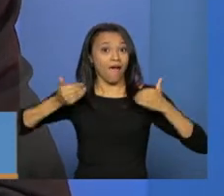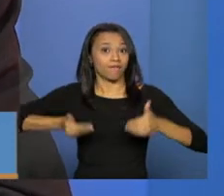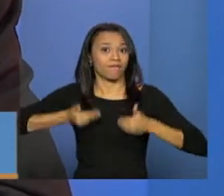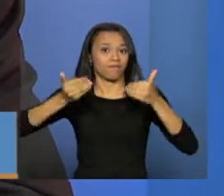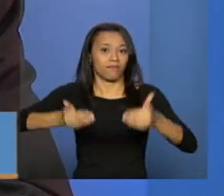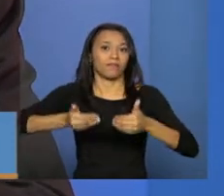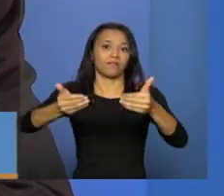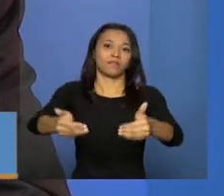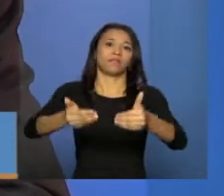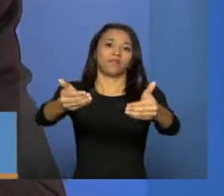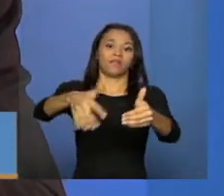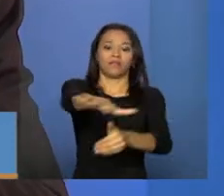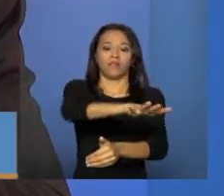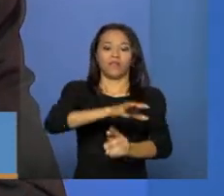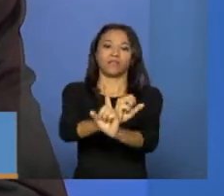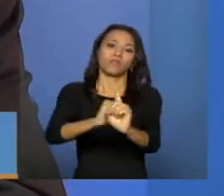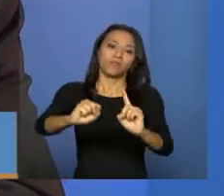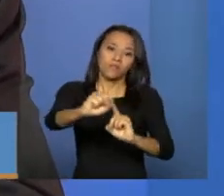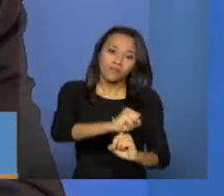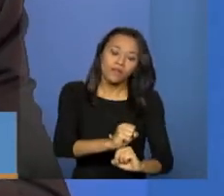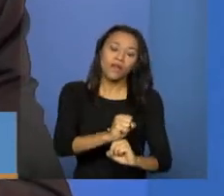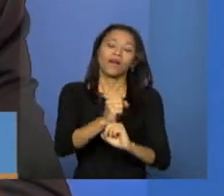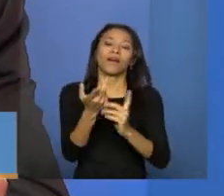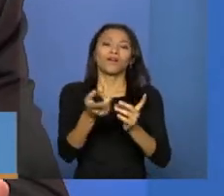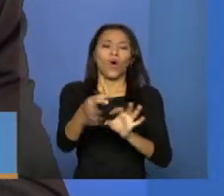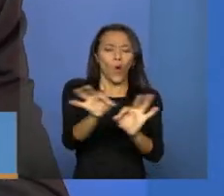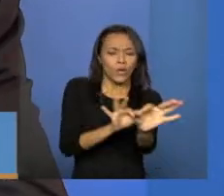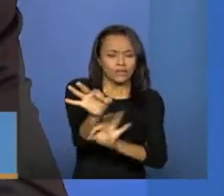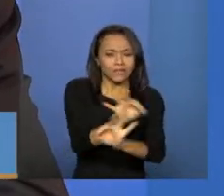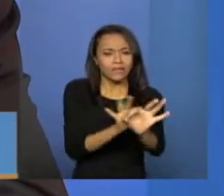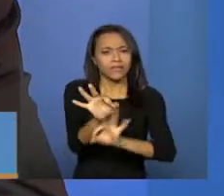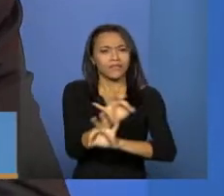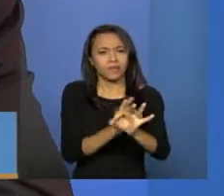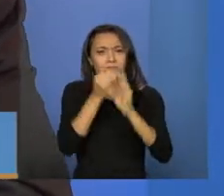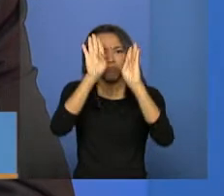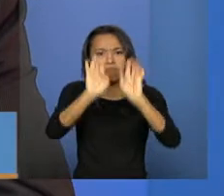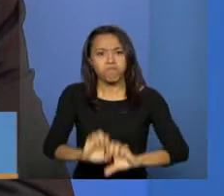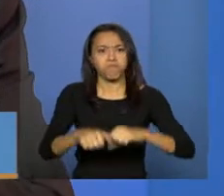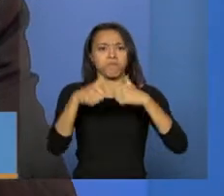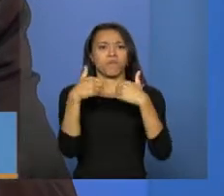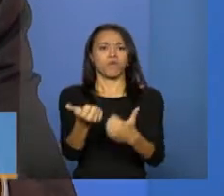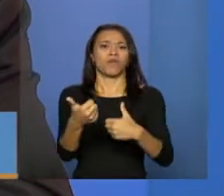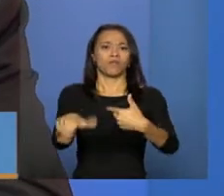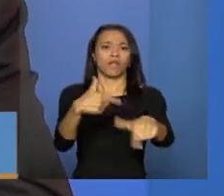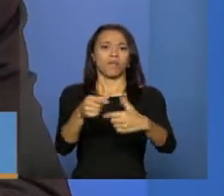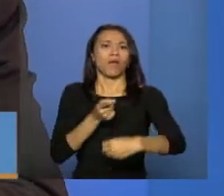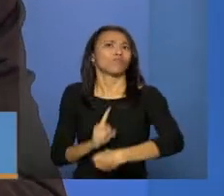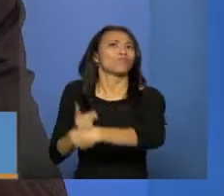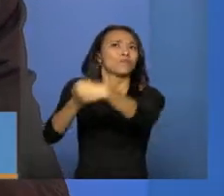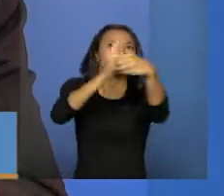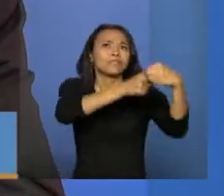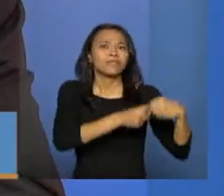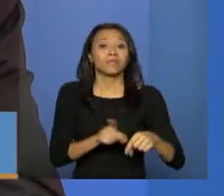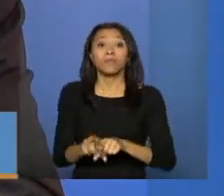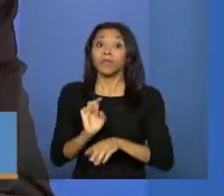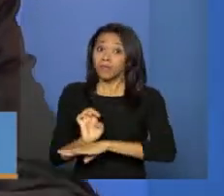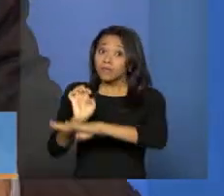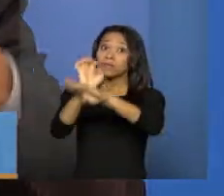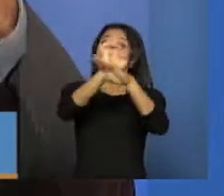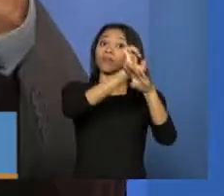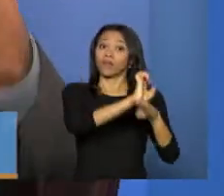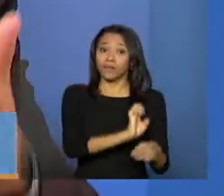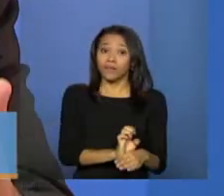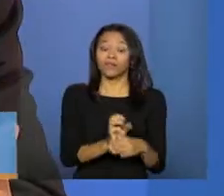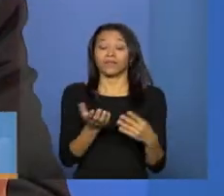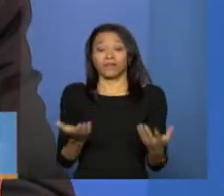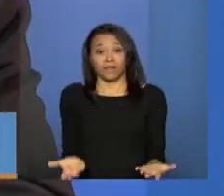assistência social, para que a gente possa avançar na estruturação da gestão do trabalho, no âmbito dos municípios, dos estados, para que nós possamos